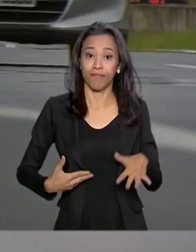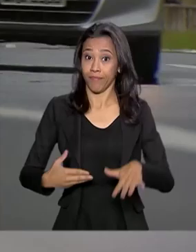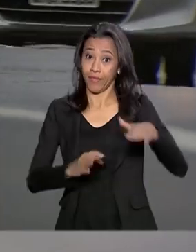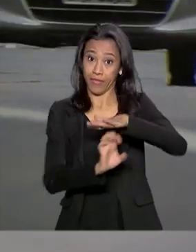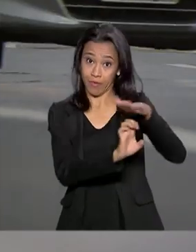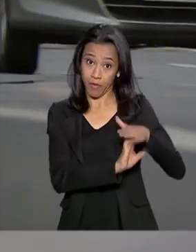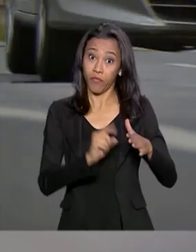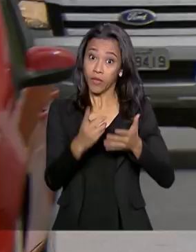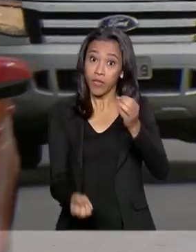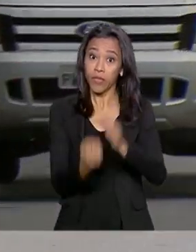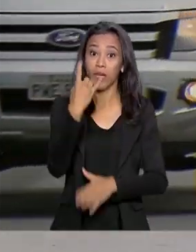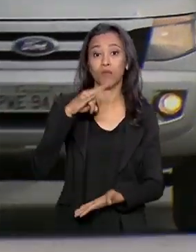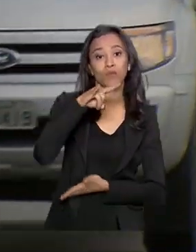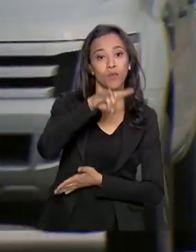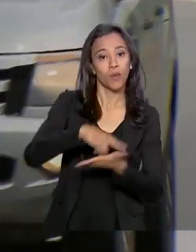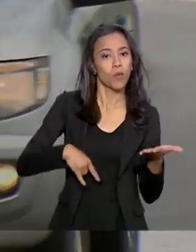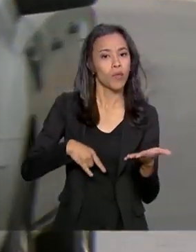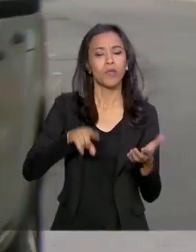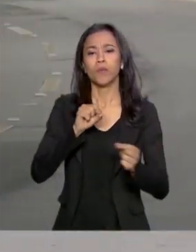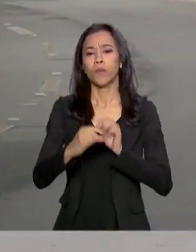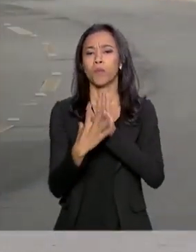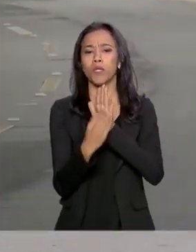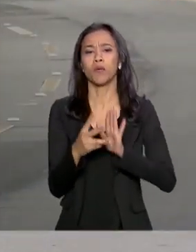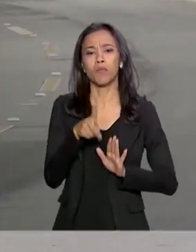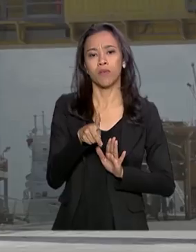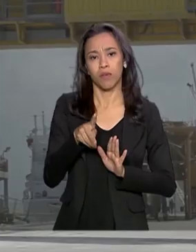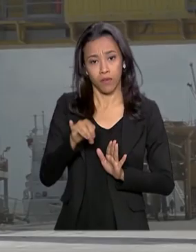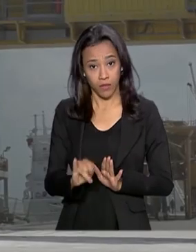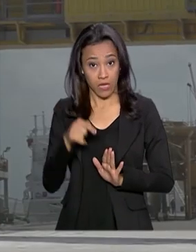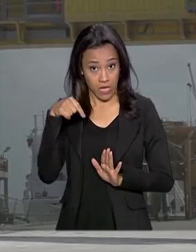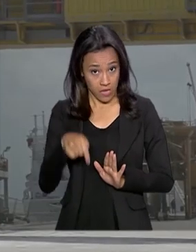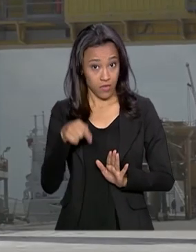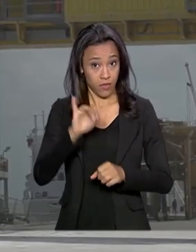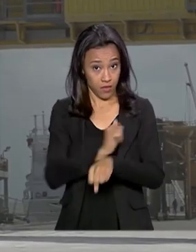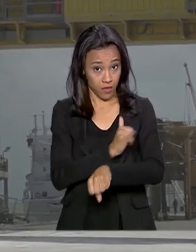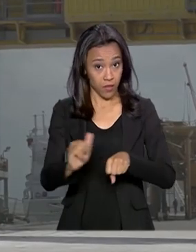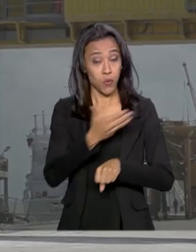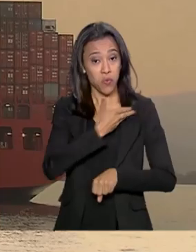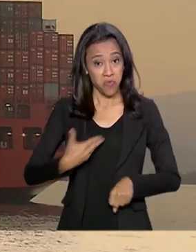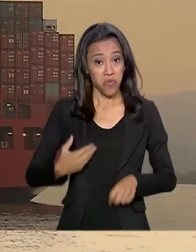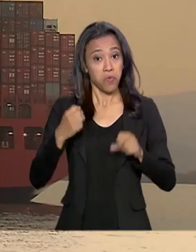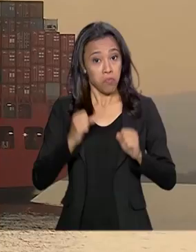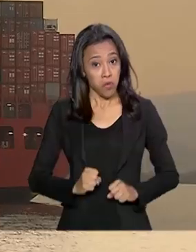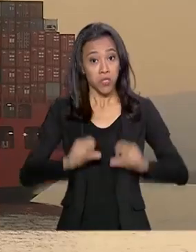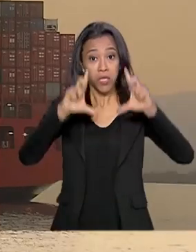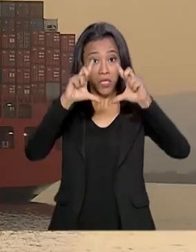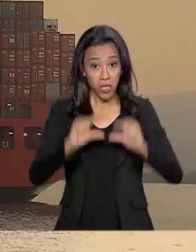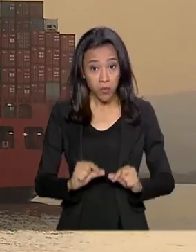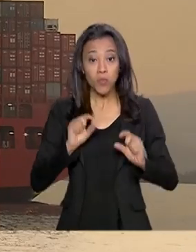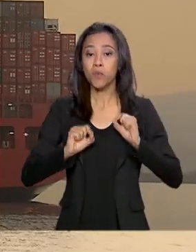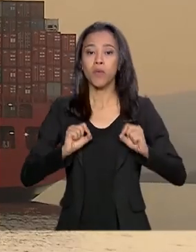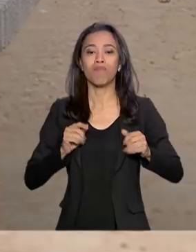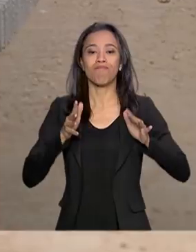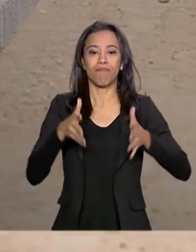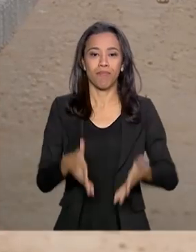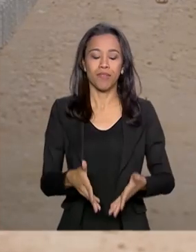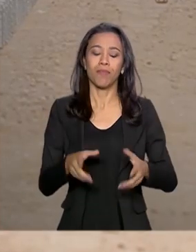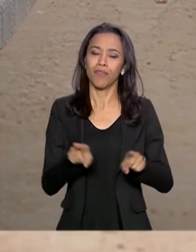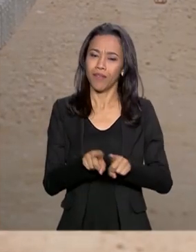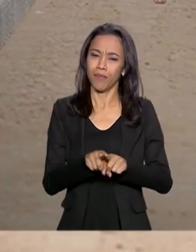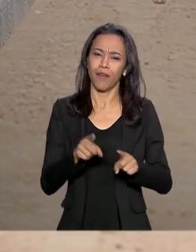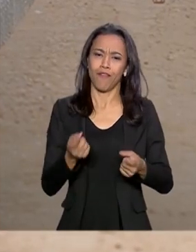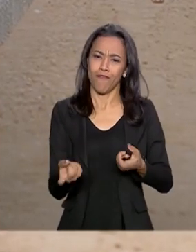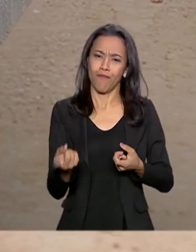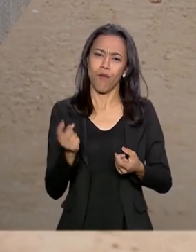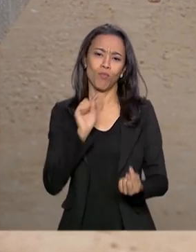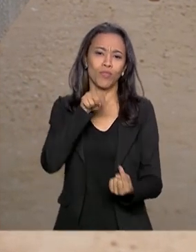Programa de Parcerias de Investimentos. Por meio dele, o governo pode tomar medidas de desestatização com o objetivo de fazer a economia